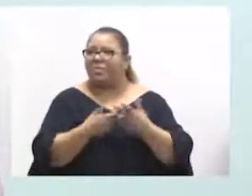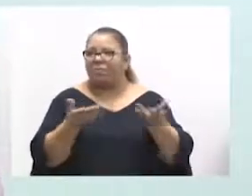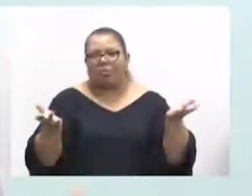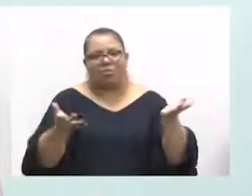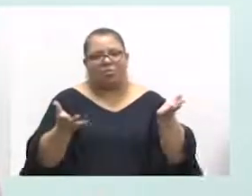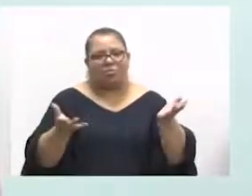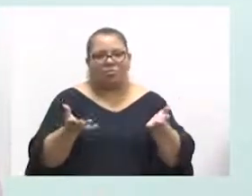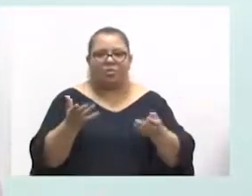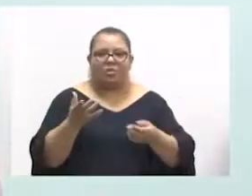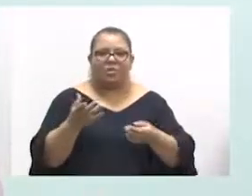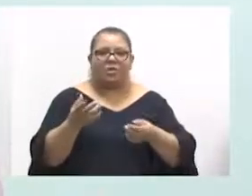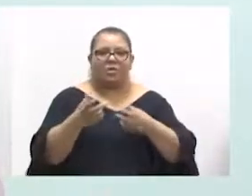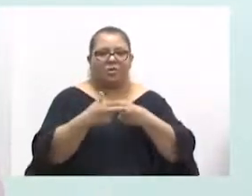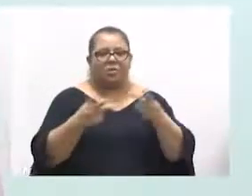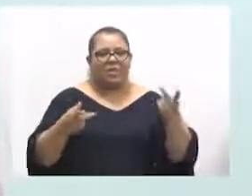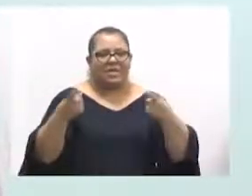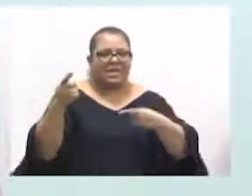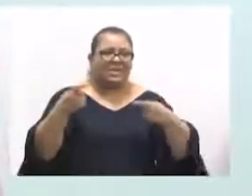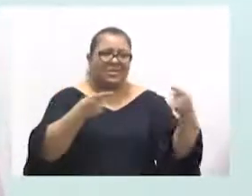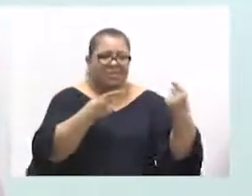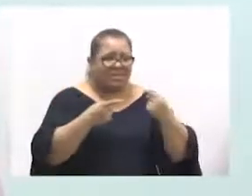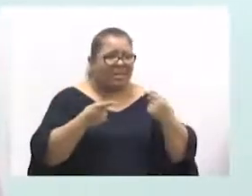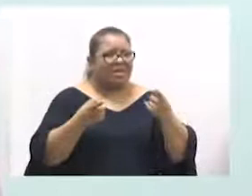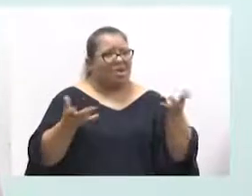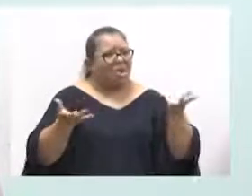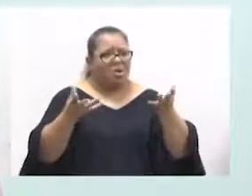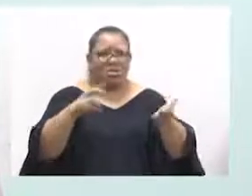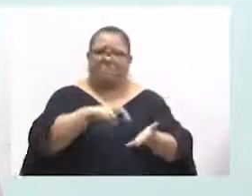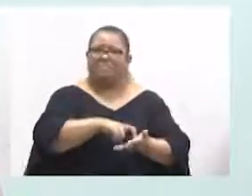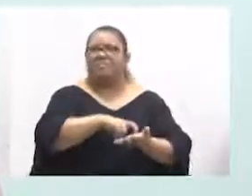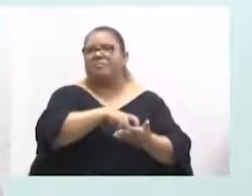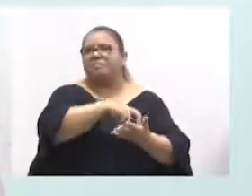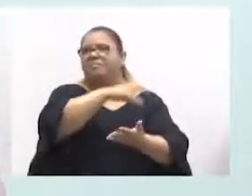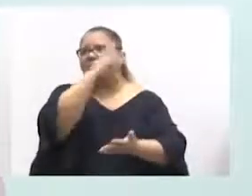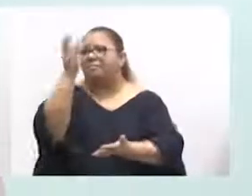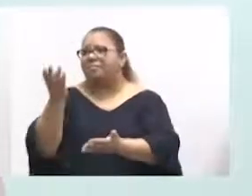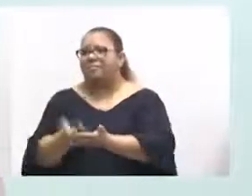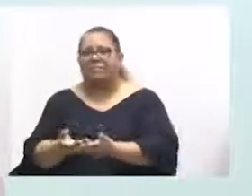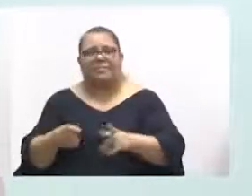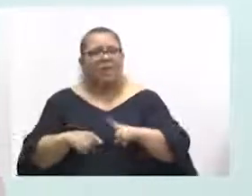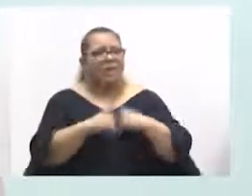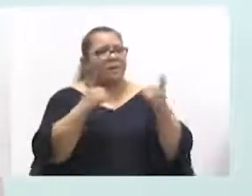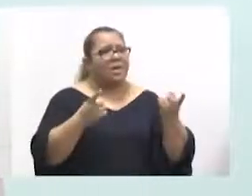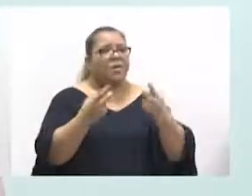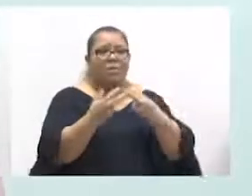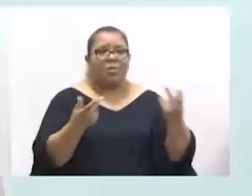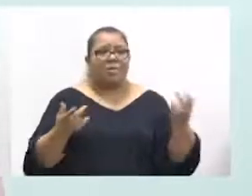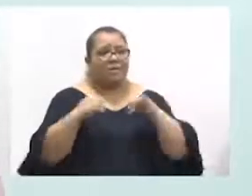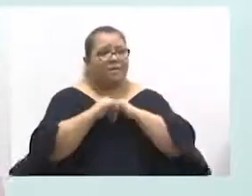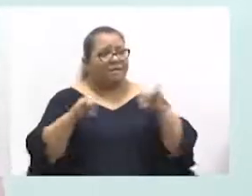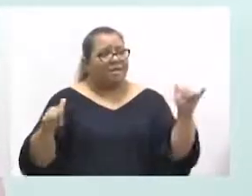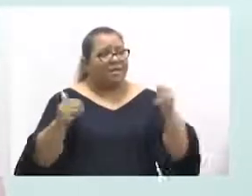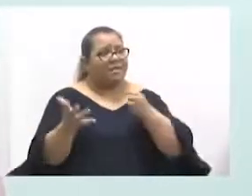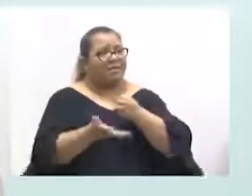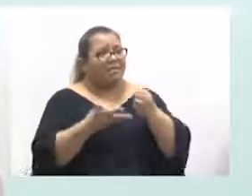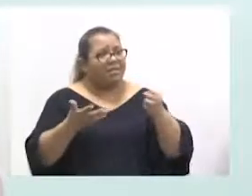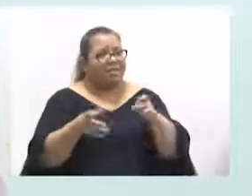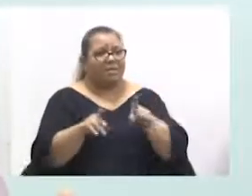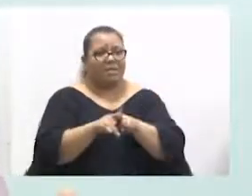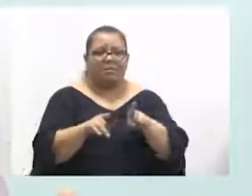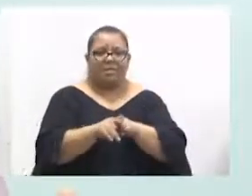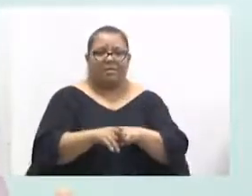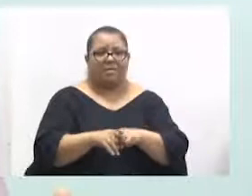Acho que tem muita coisa para ser discutida. A gente podia ficar o dia inteiro aqui falando. Mas uma coisa que eu queria reforçar bastante, assim,